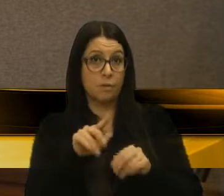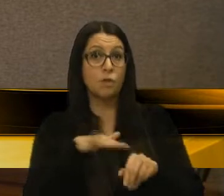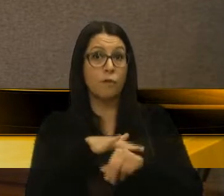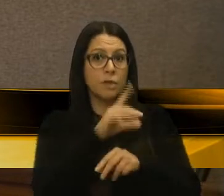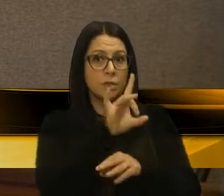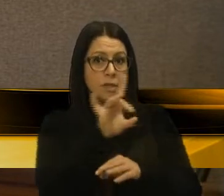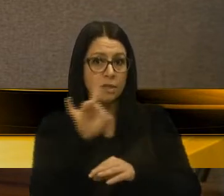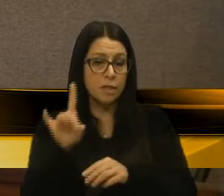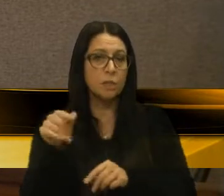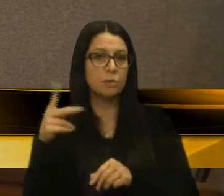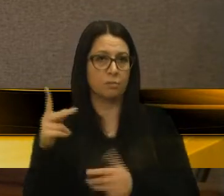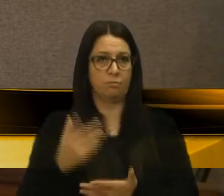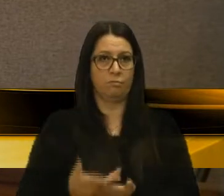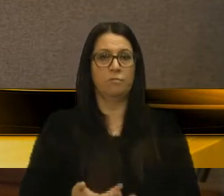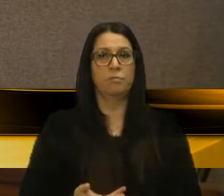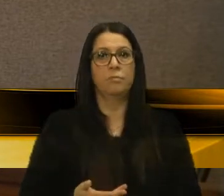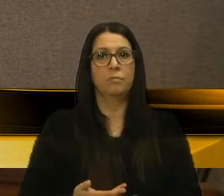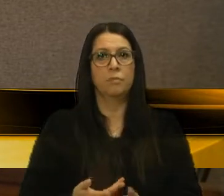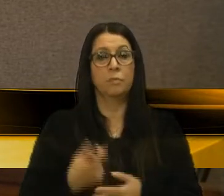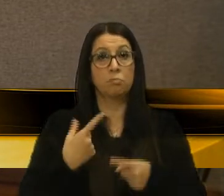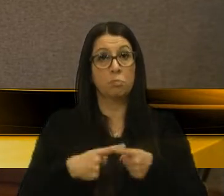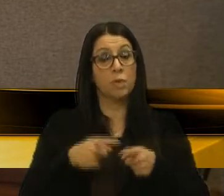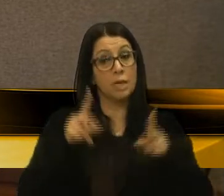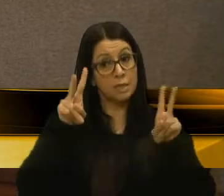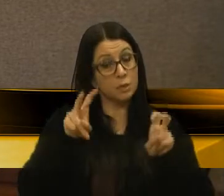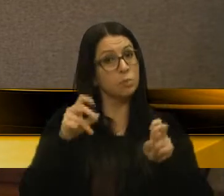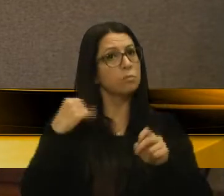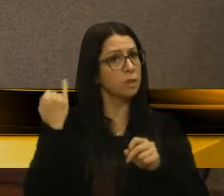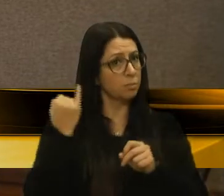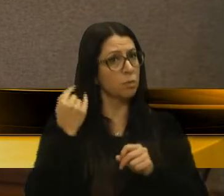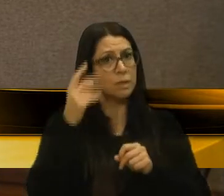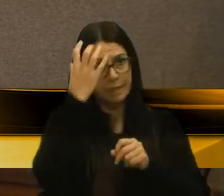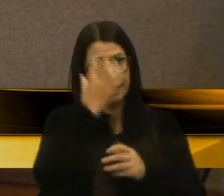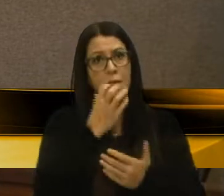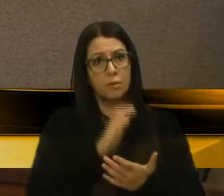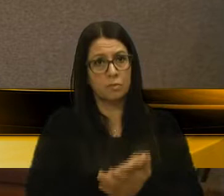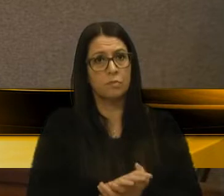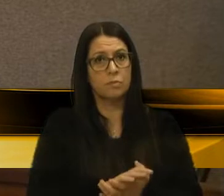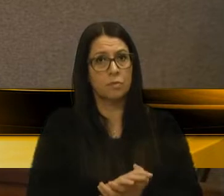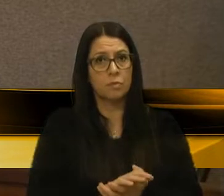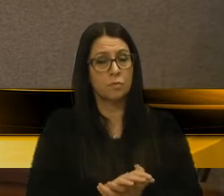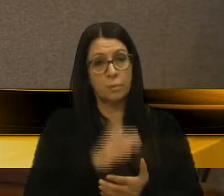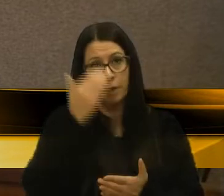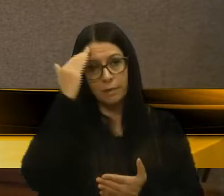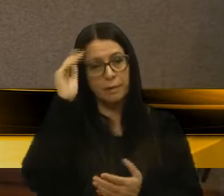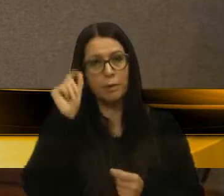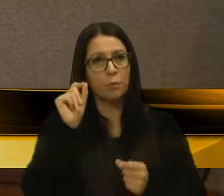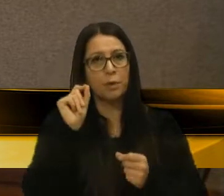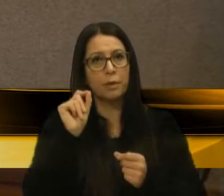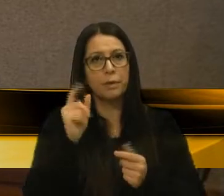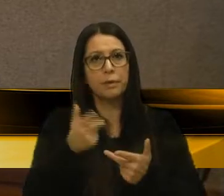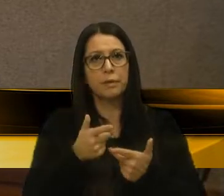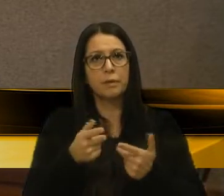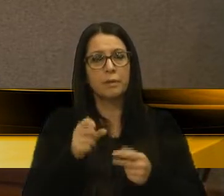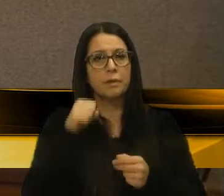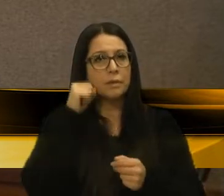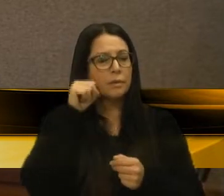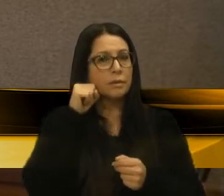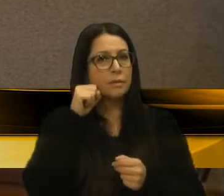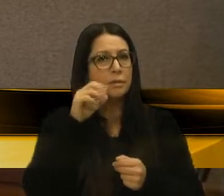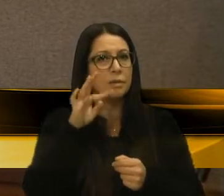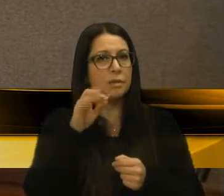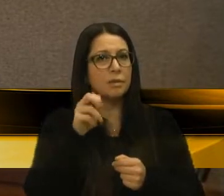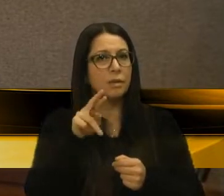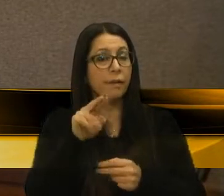com cada um deles, porque esse assunto é muito sério. Não dá para entender o que está por trás do senador Tasso